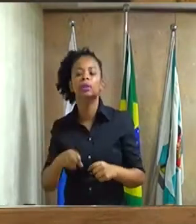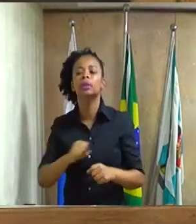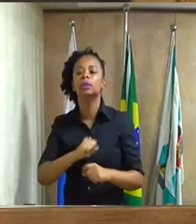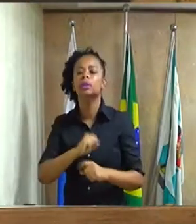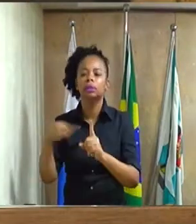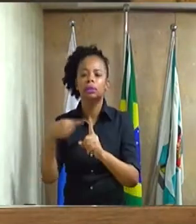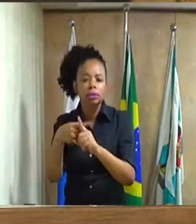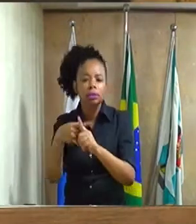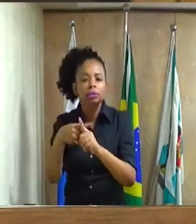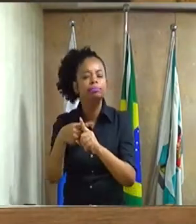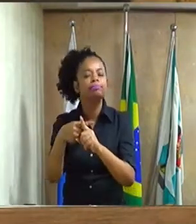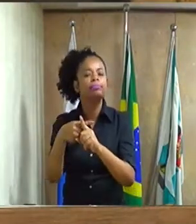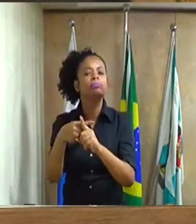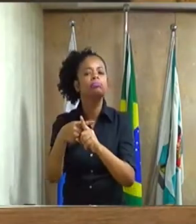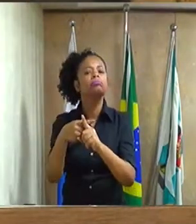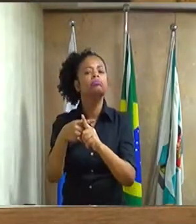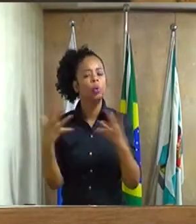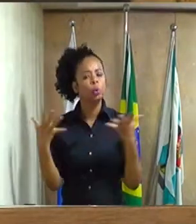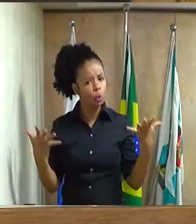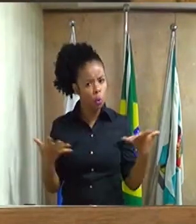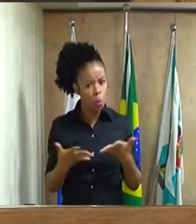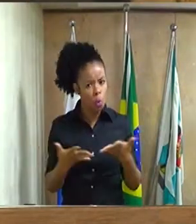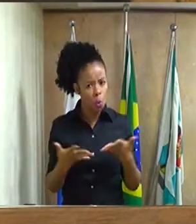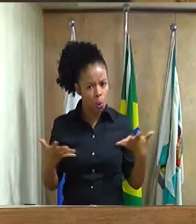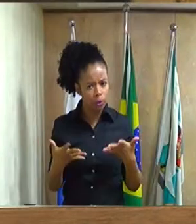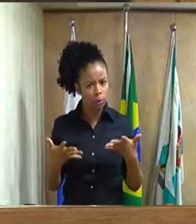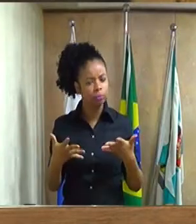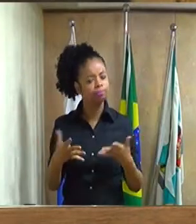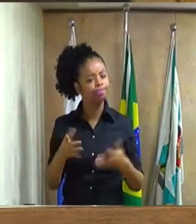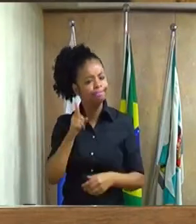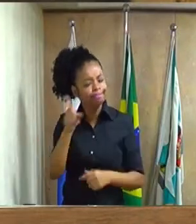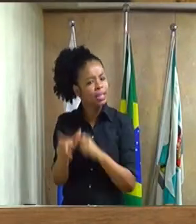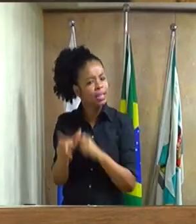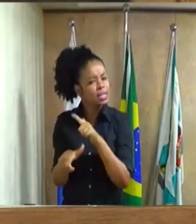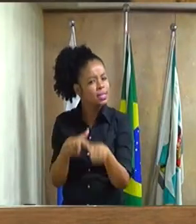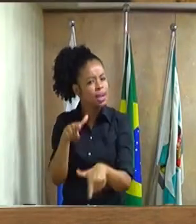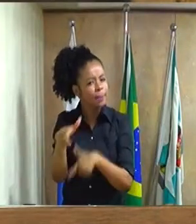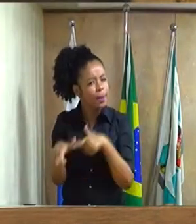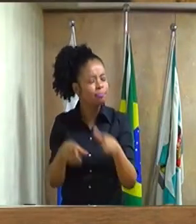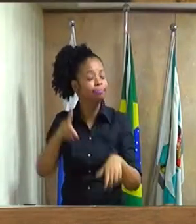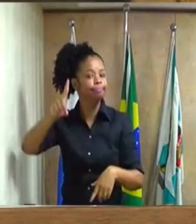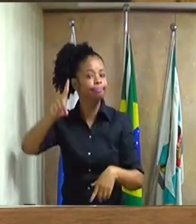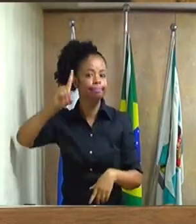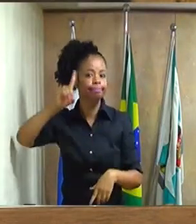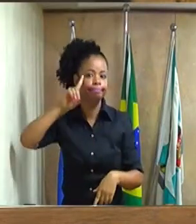estamos ali trabalhando todos os dias,